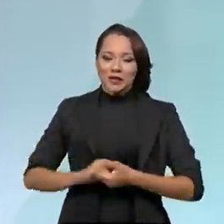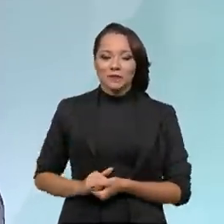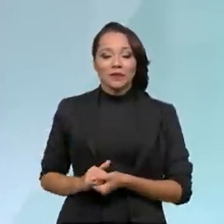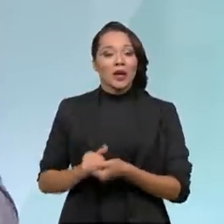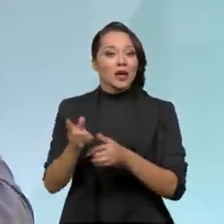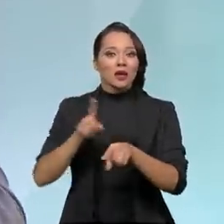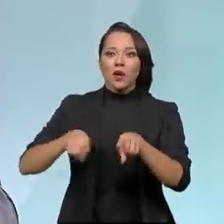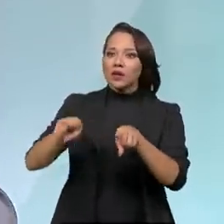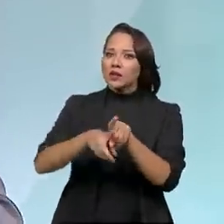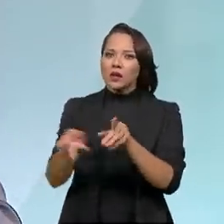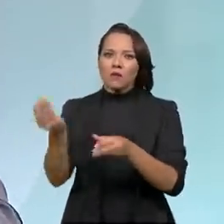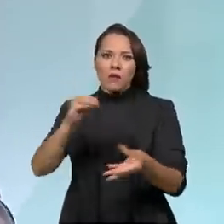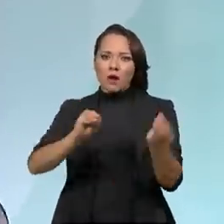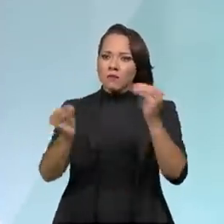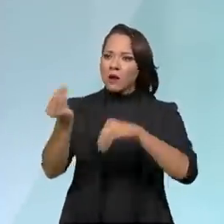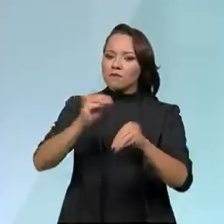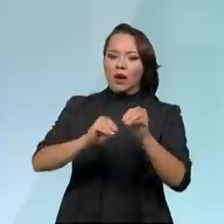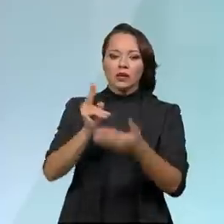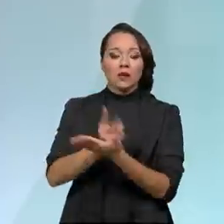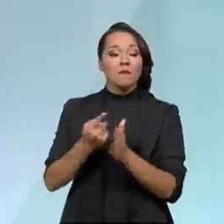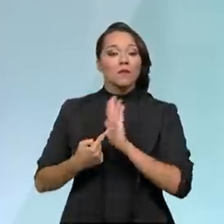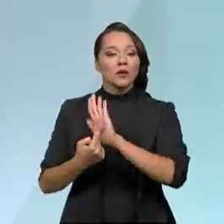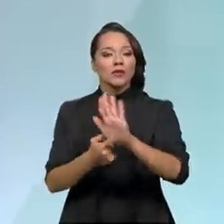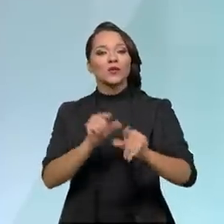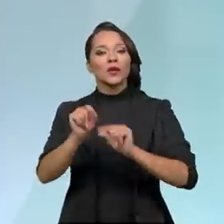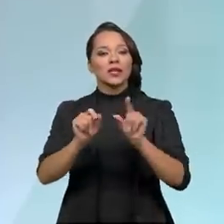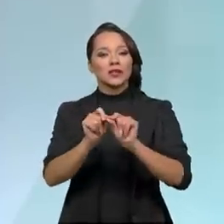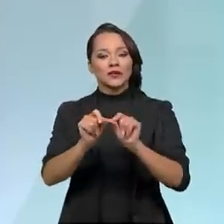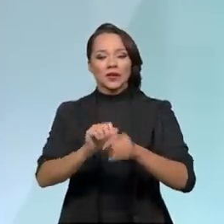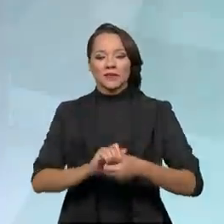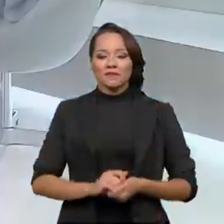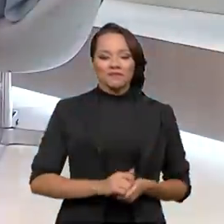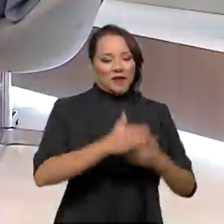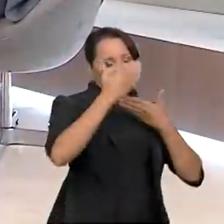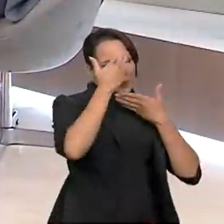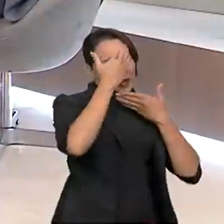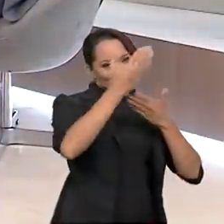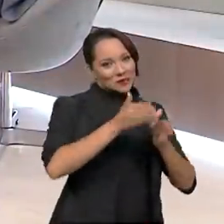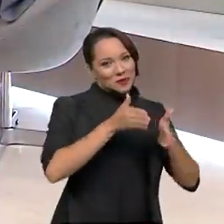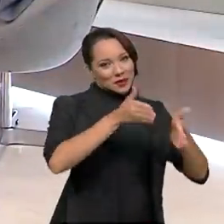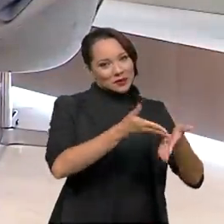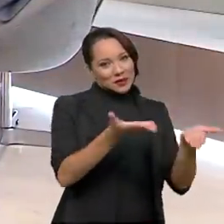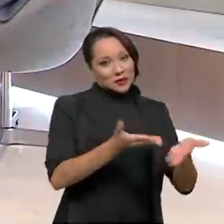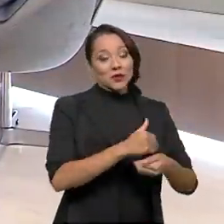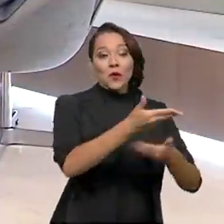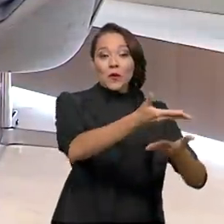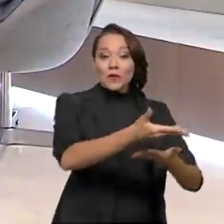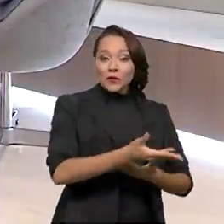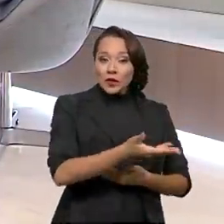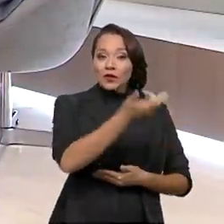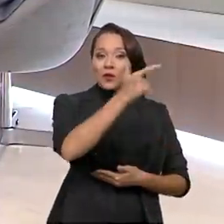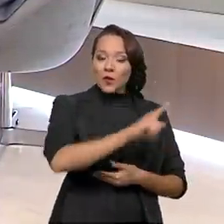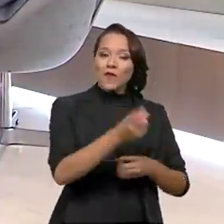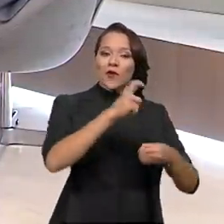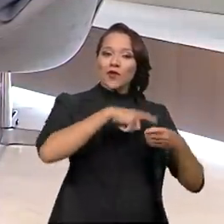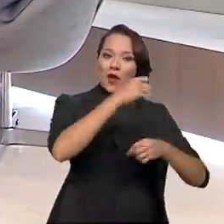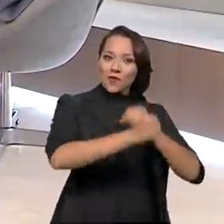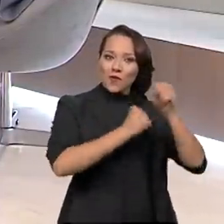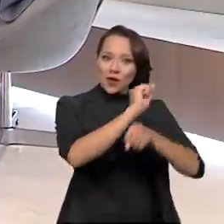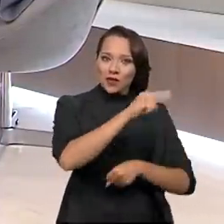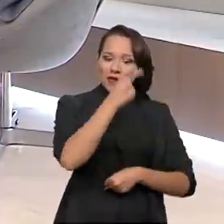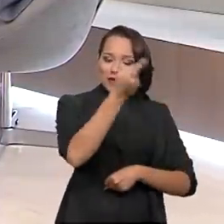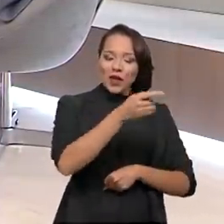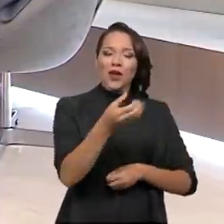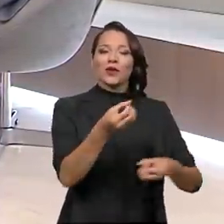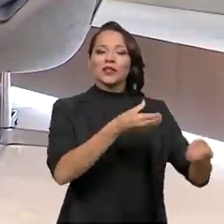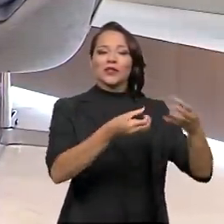atualizando sempre, mostrando aquilo que está sendo feito. Muito obrigado pela participação. Já deixo o convite para o senhor voltar no ano que vem com